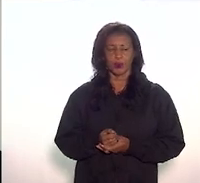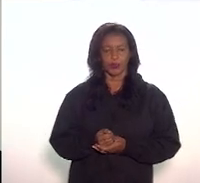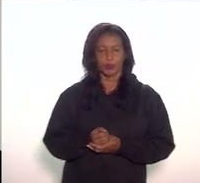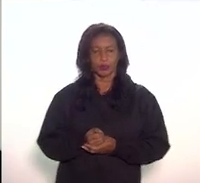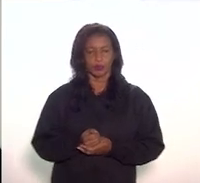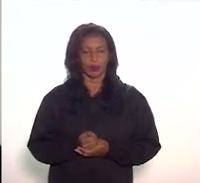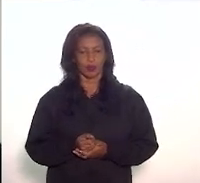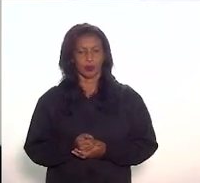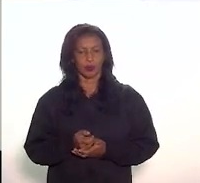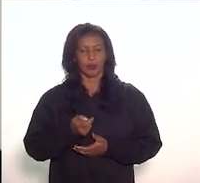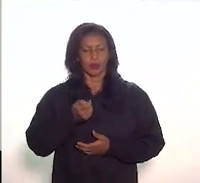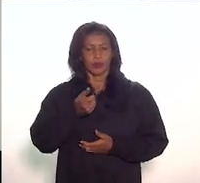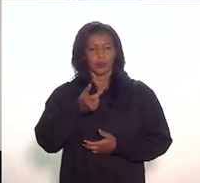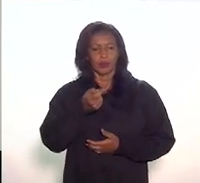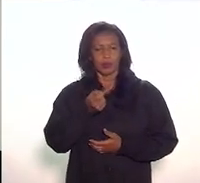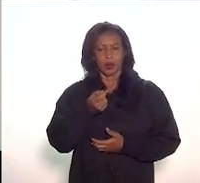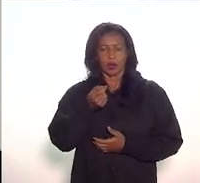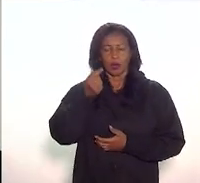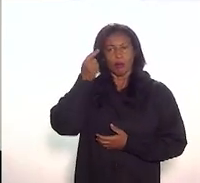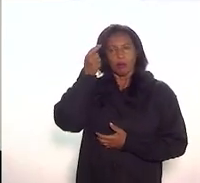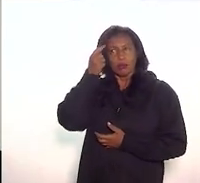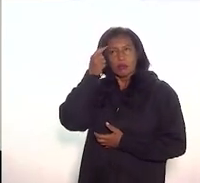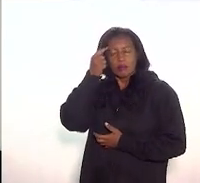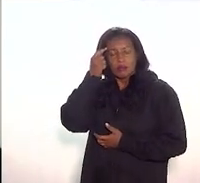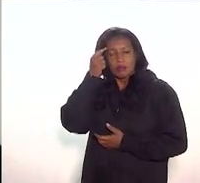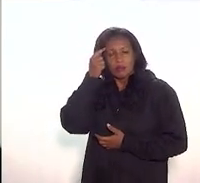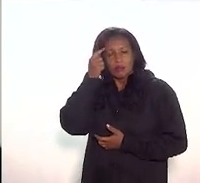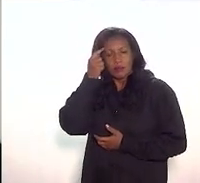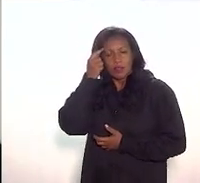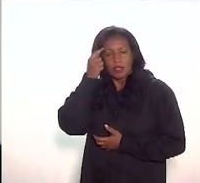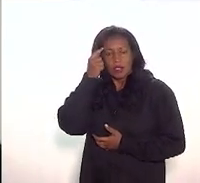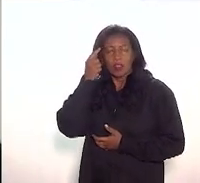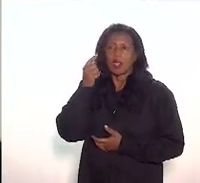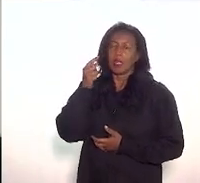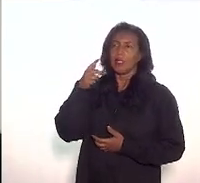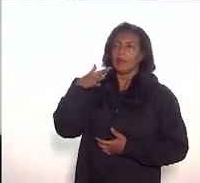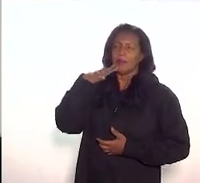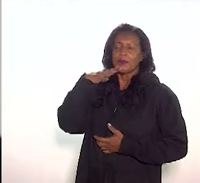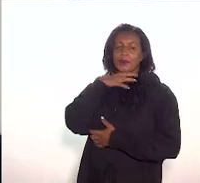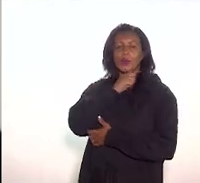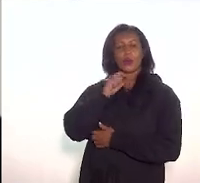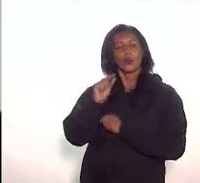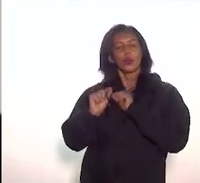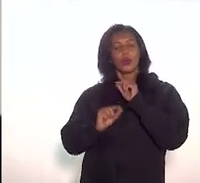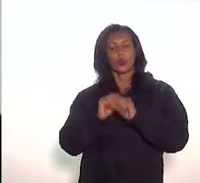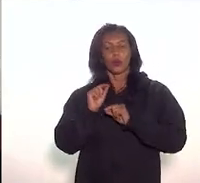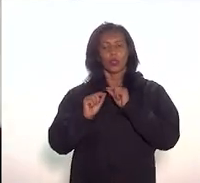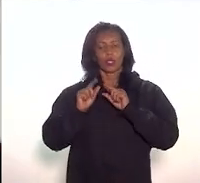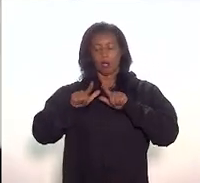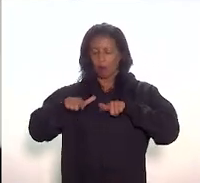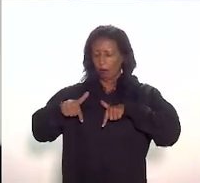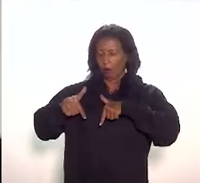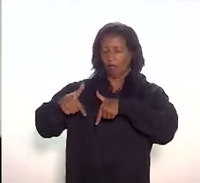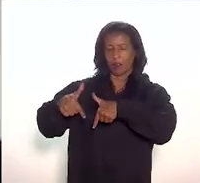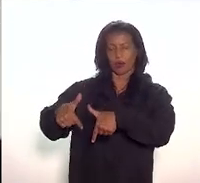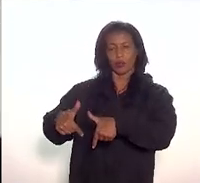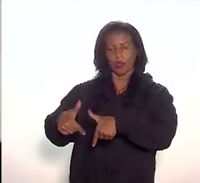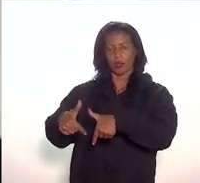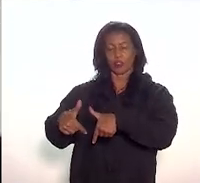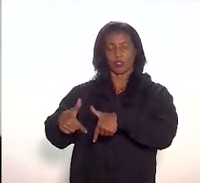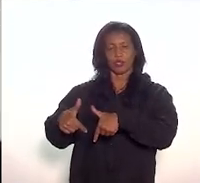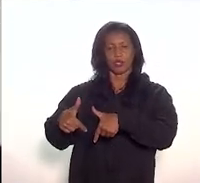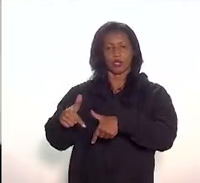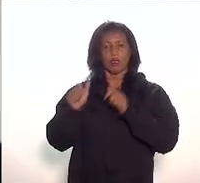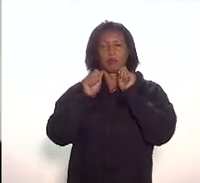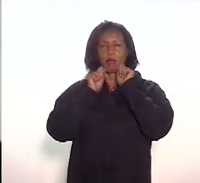um pouco com um determinado pé atrás, e aí a gente vê o seguinte, determinadas ações, vamos dizer, que a